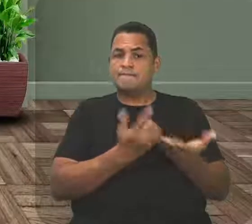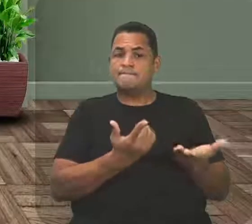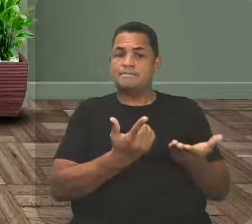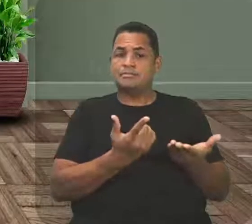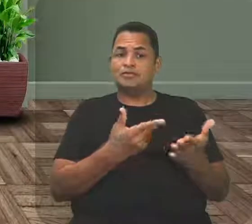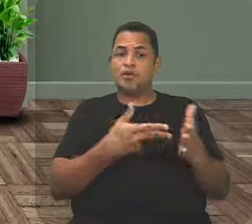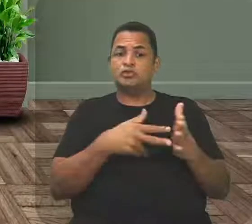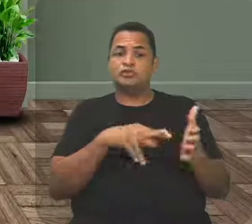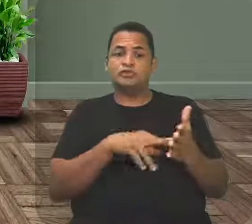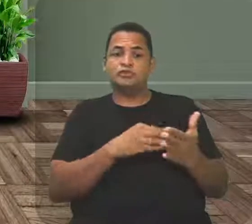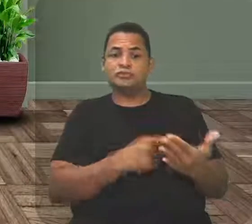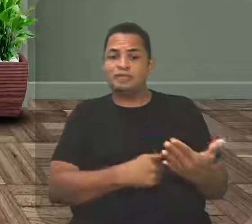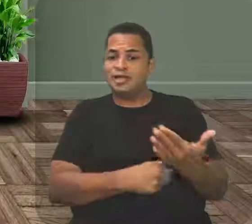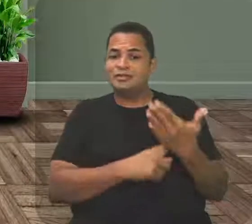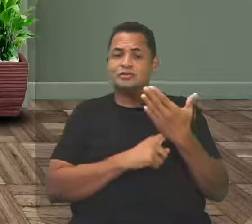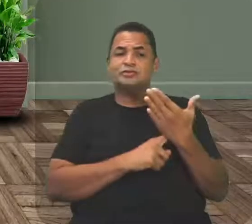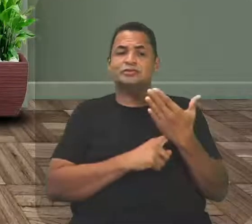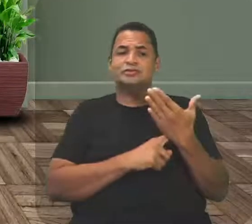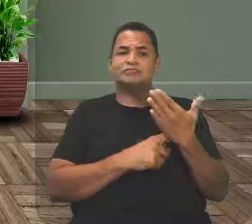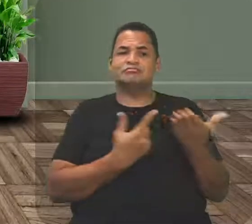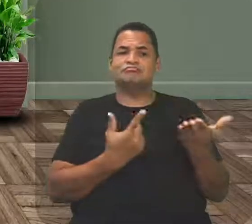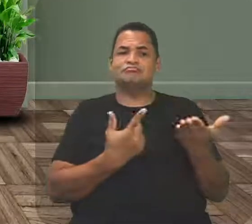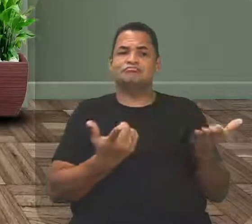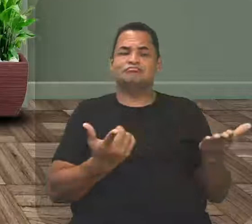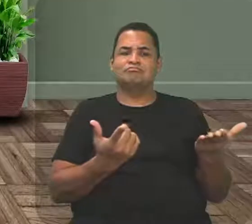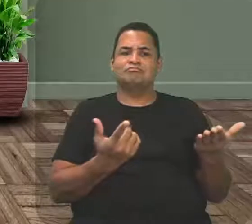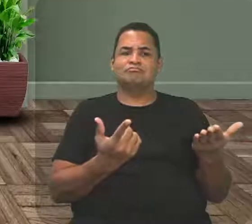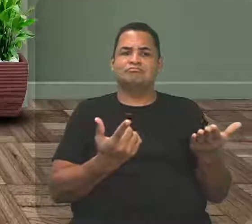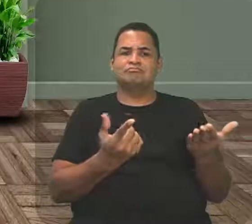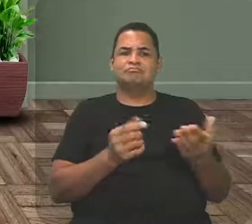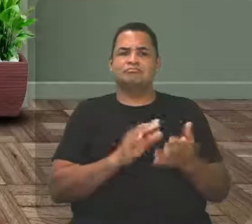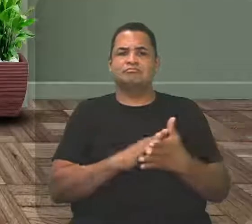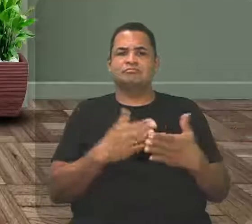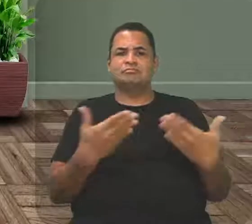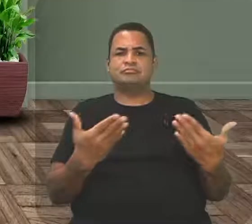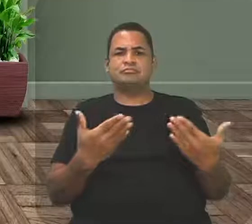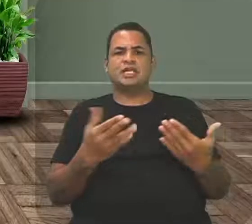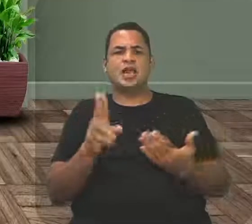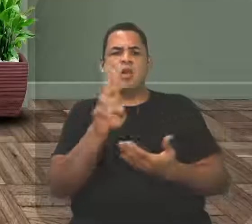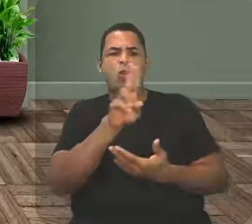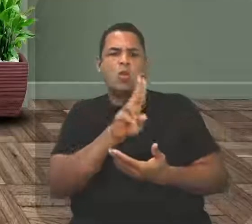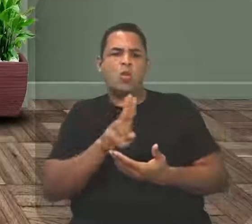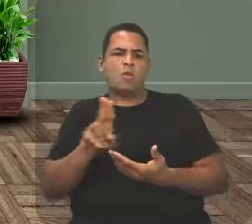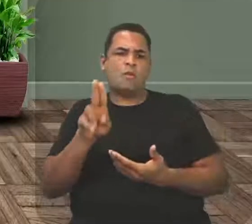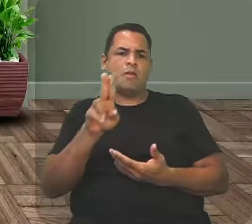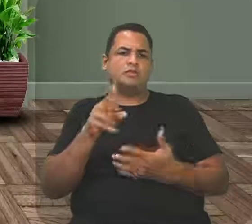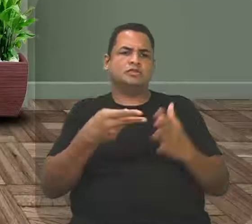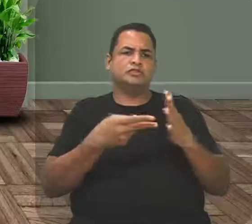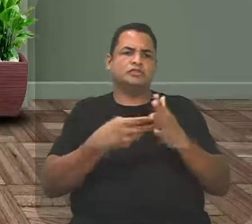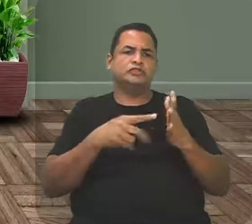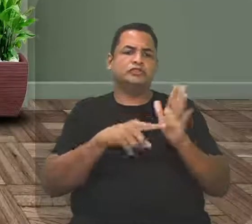sentido de um favor, né? O termo ali, ele foi utilizado num sentido conotativo, tá?